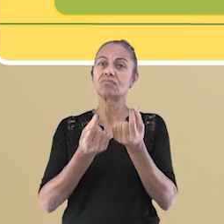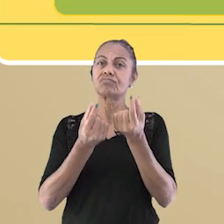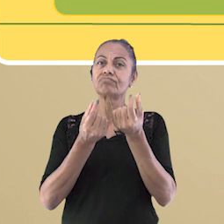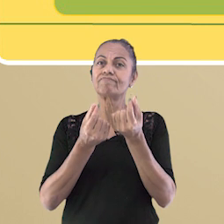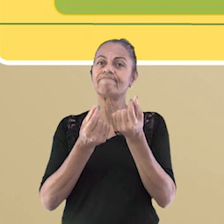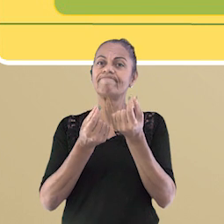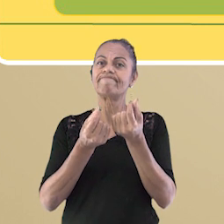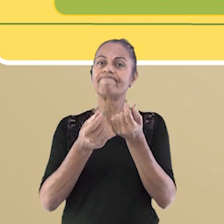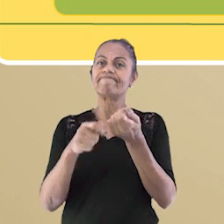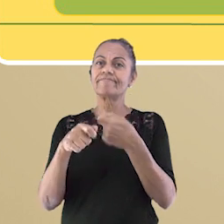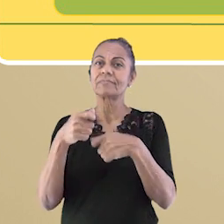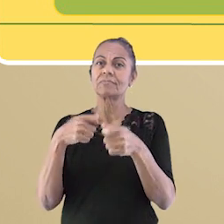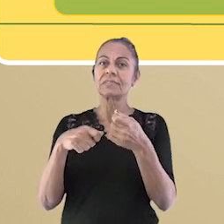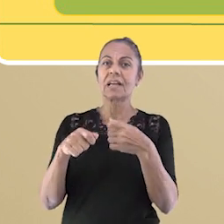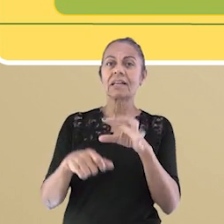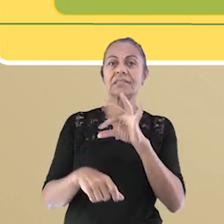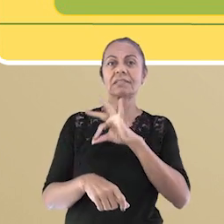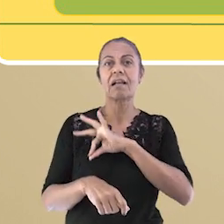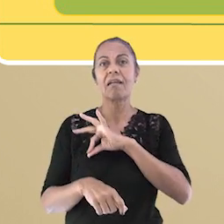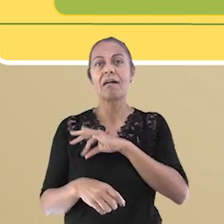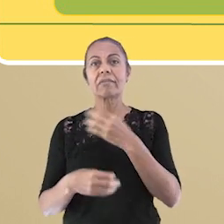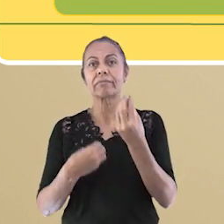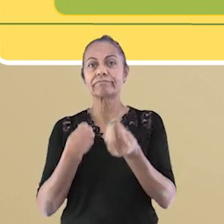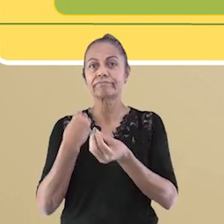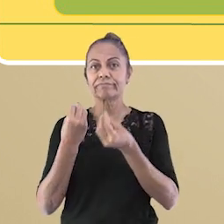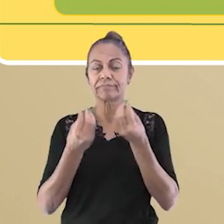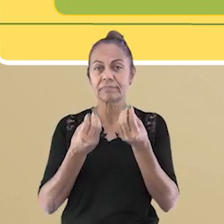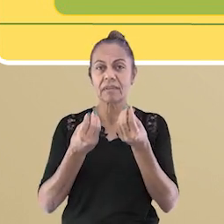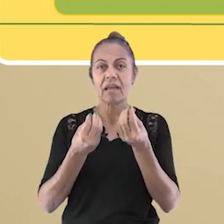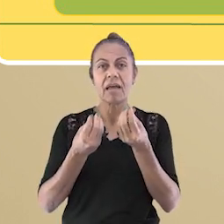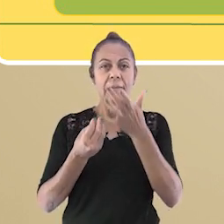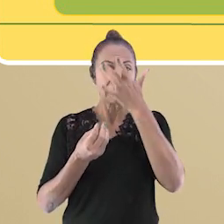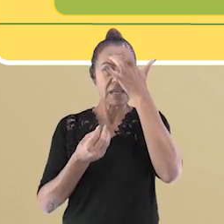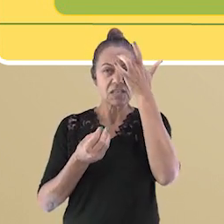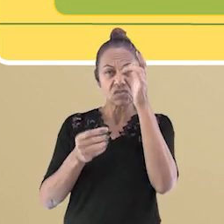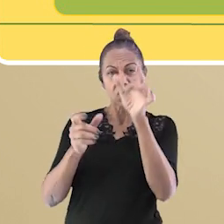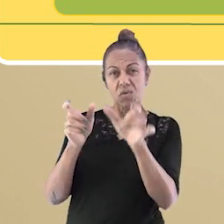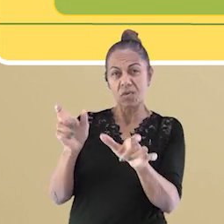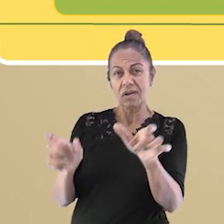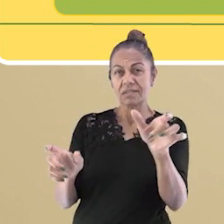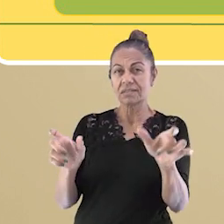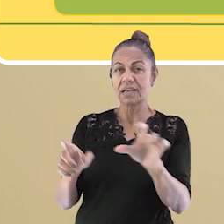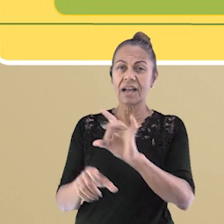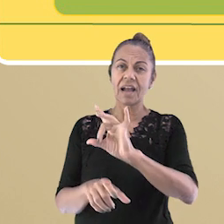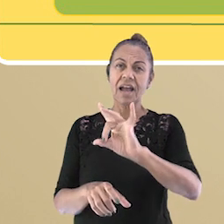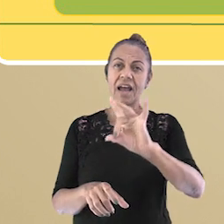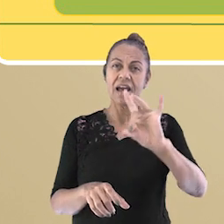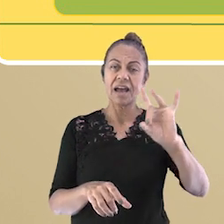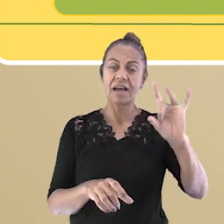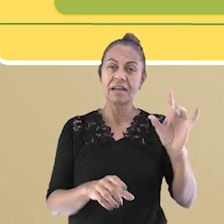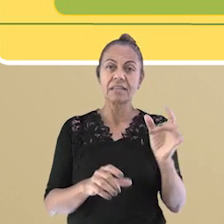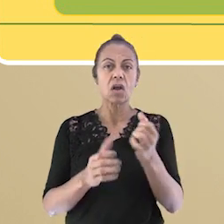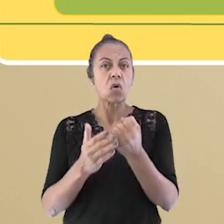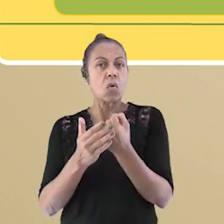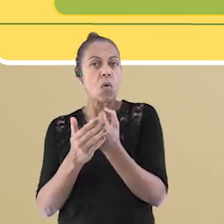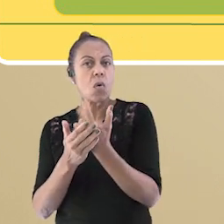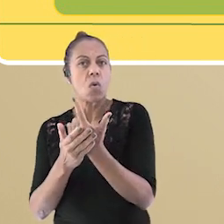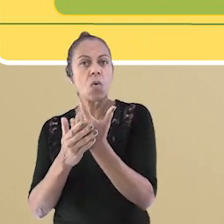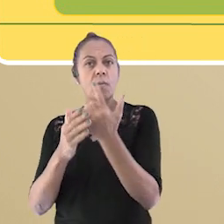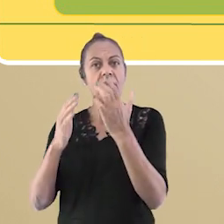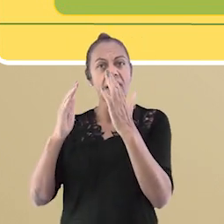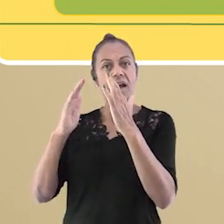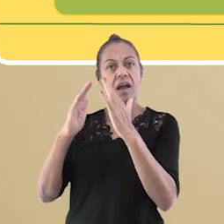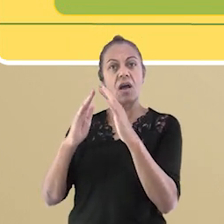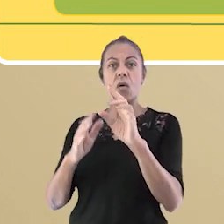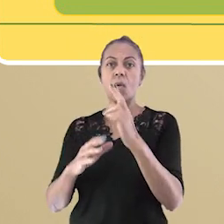que as pessoas possuem, isto é, na renda, no salário. As rendas das pessoas permitem ou não que elas cumprem ou aluguem casas